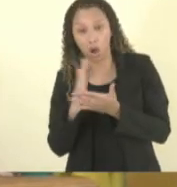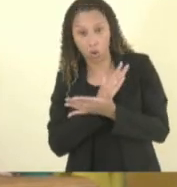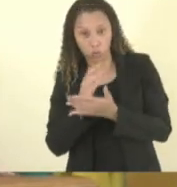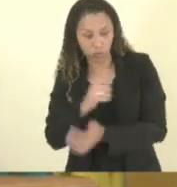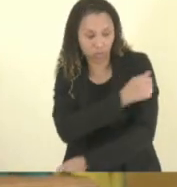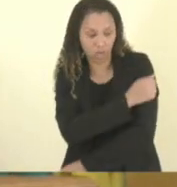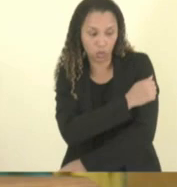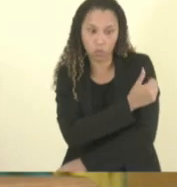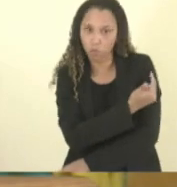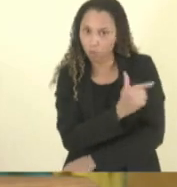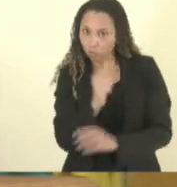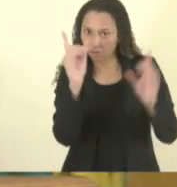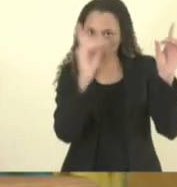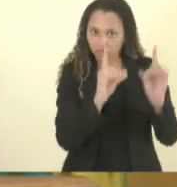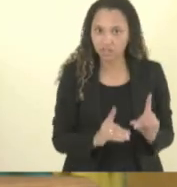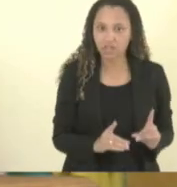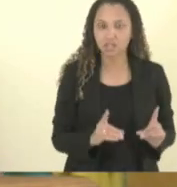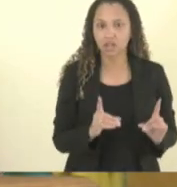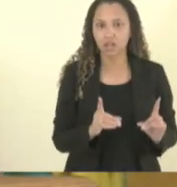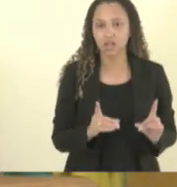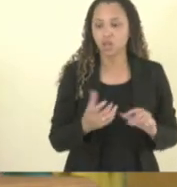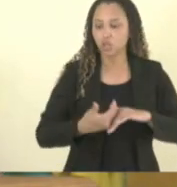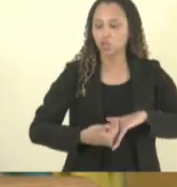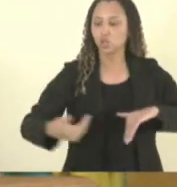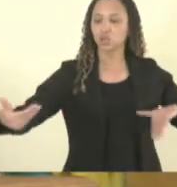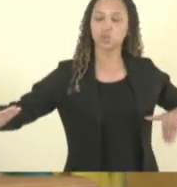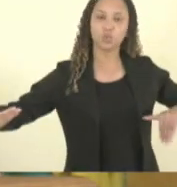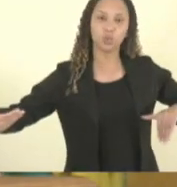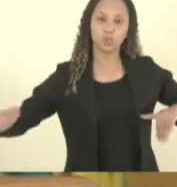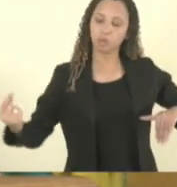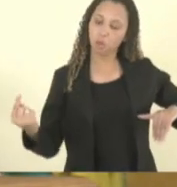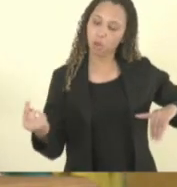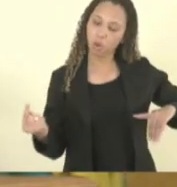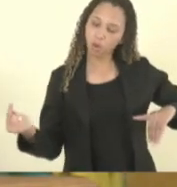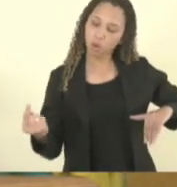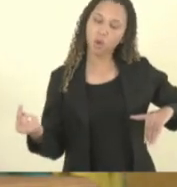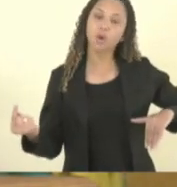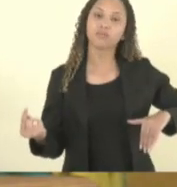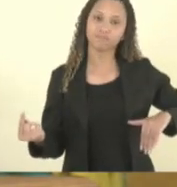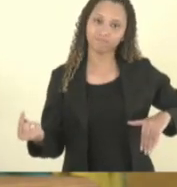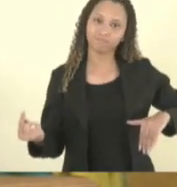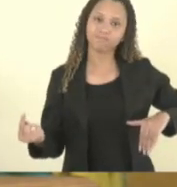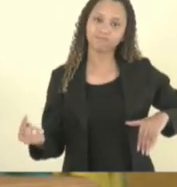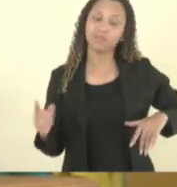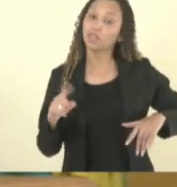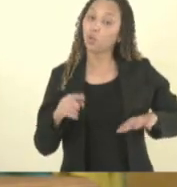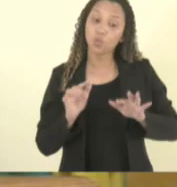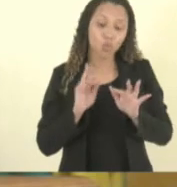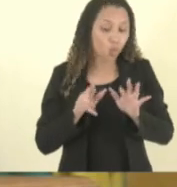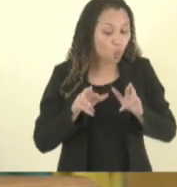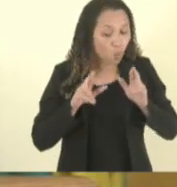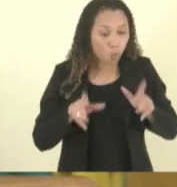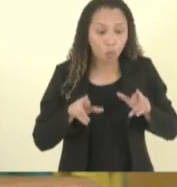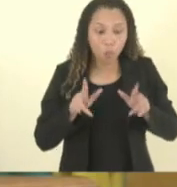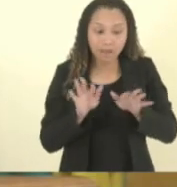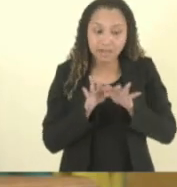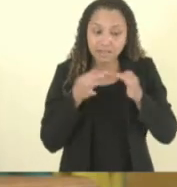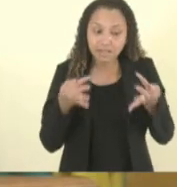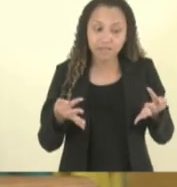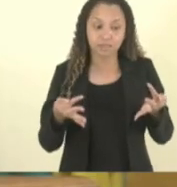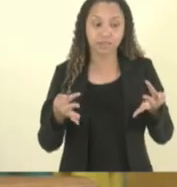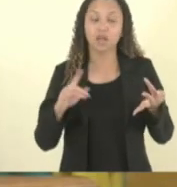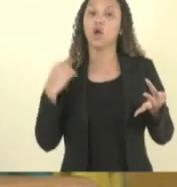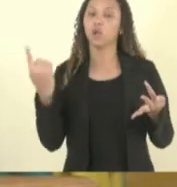um trabalho longo é um trabalho árduo ele não é muito simples mas nós estamos fazendo